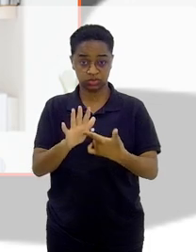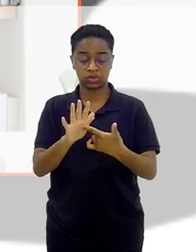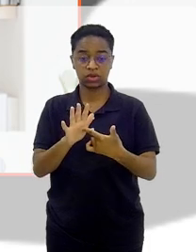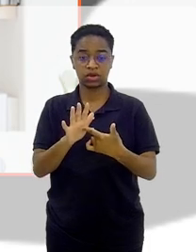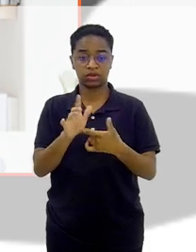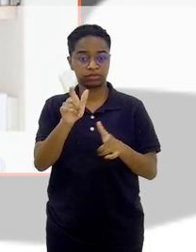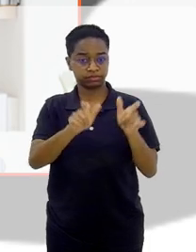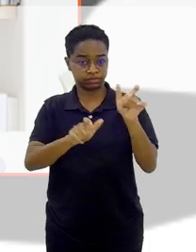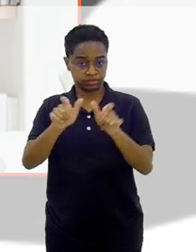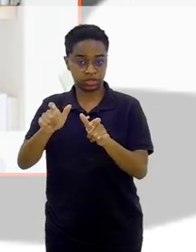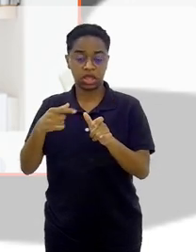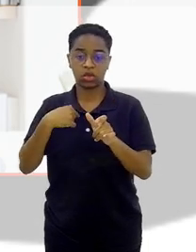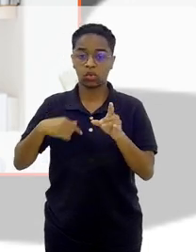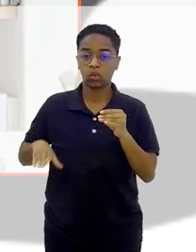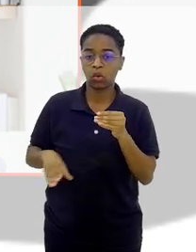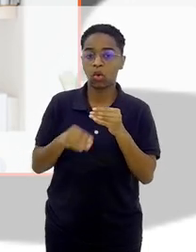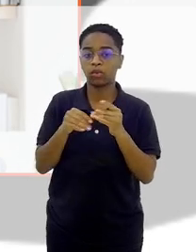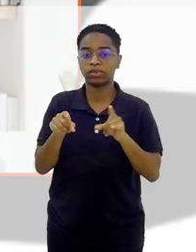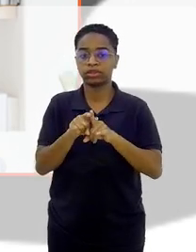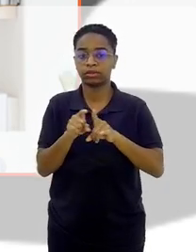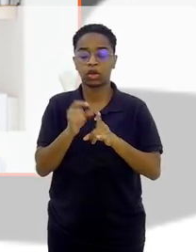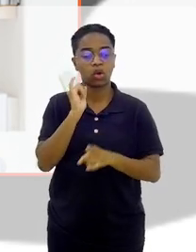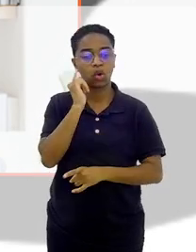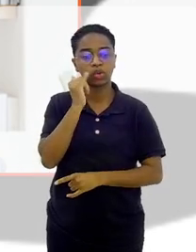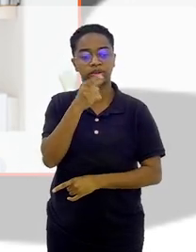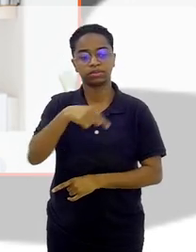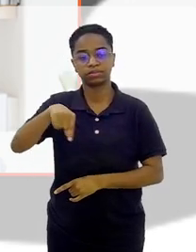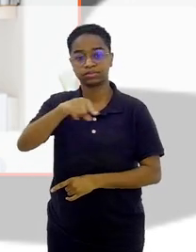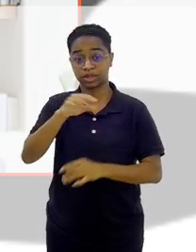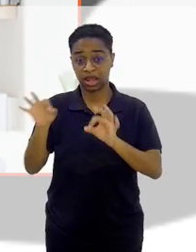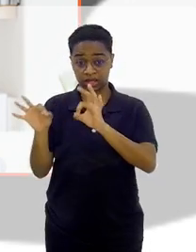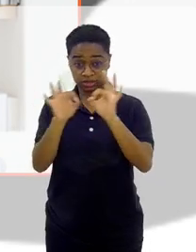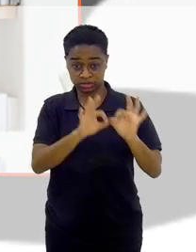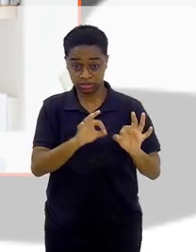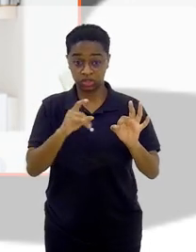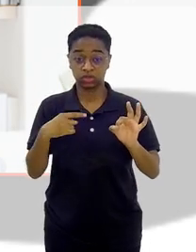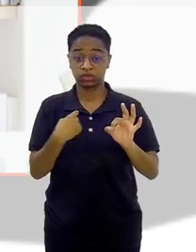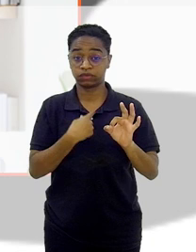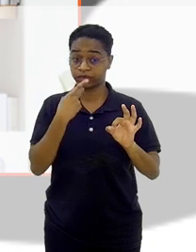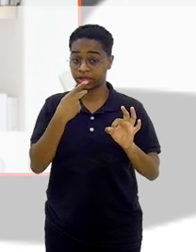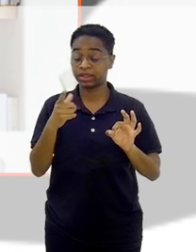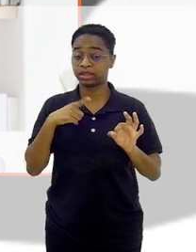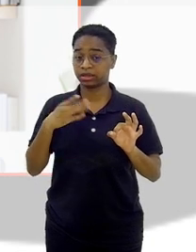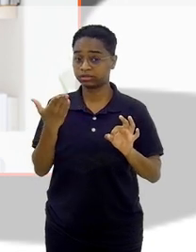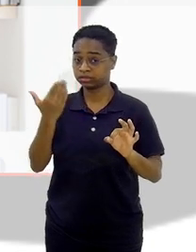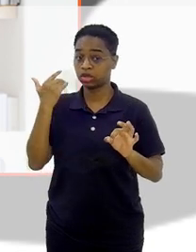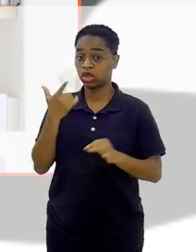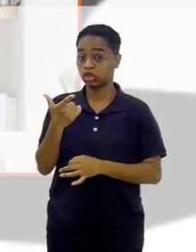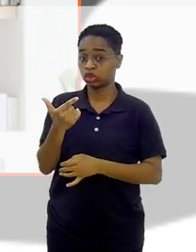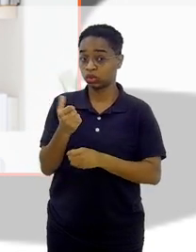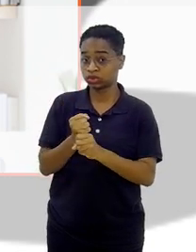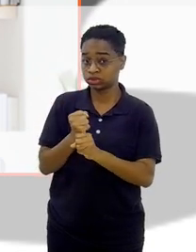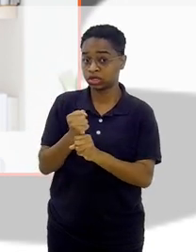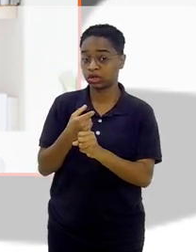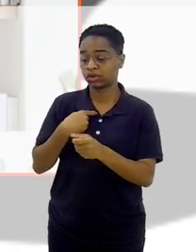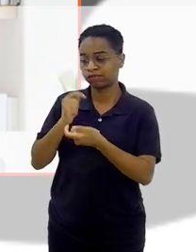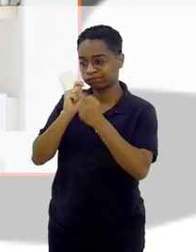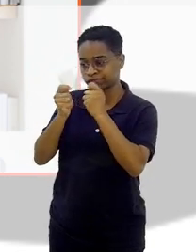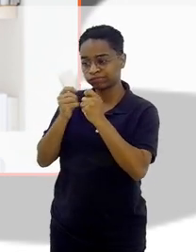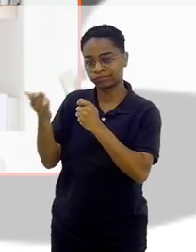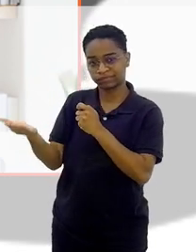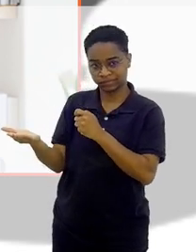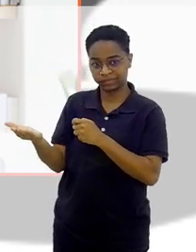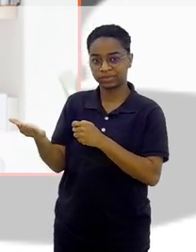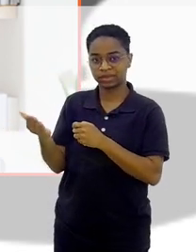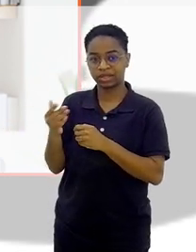apresentação, eu vou complementar contando pro nosso espectador que há 12 anos nós fizemos uma entrevista, eu te entrevistei, né? Tive o prazer e a